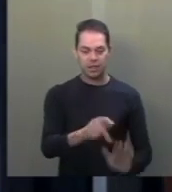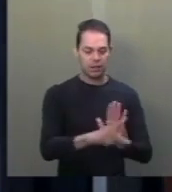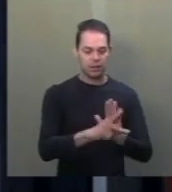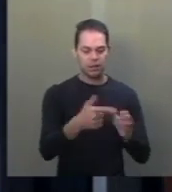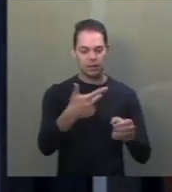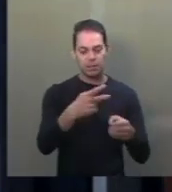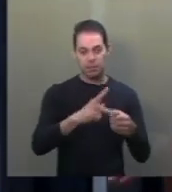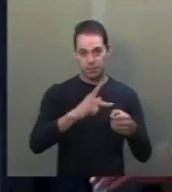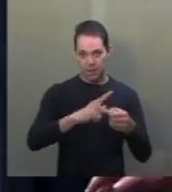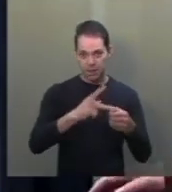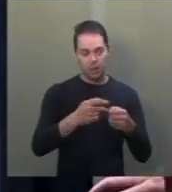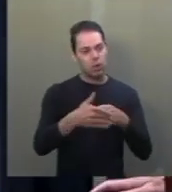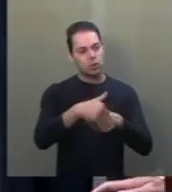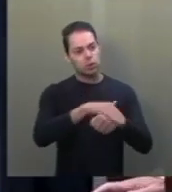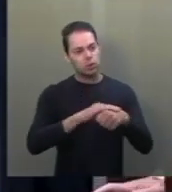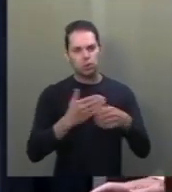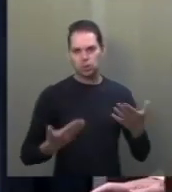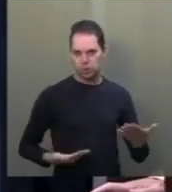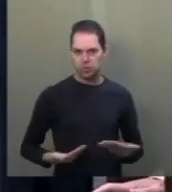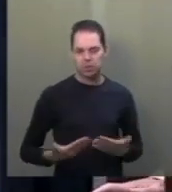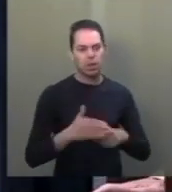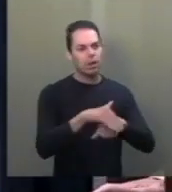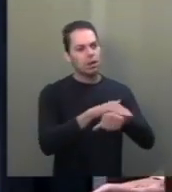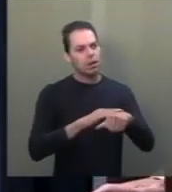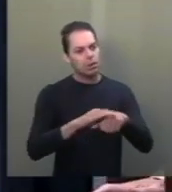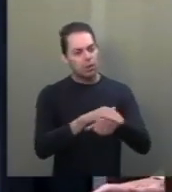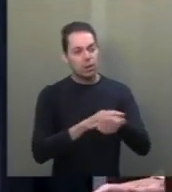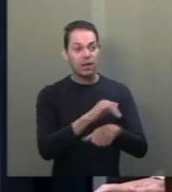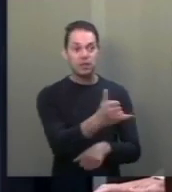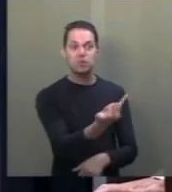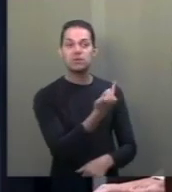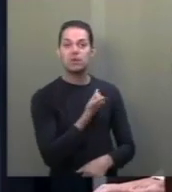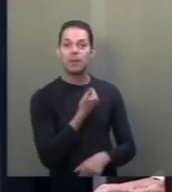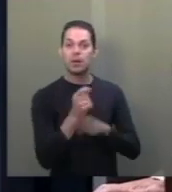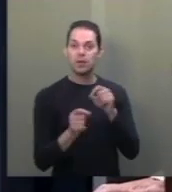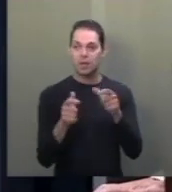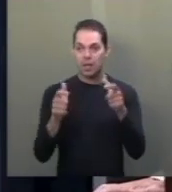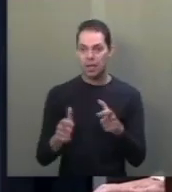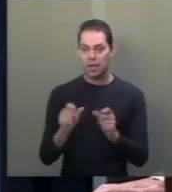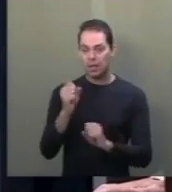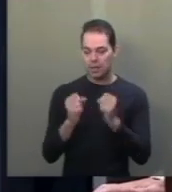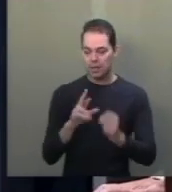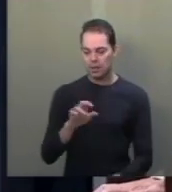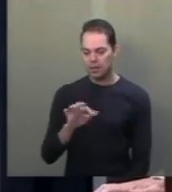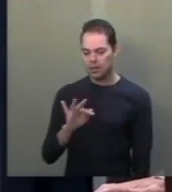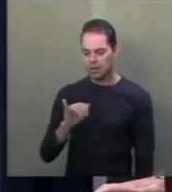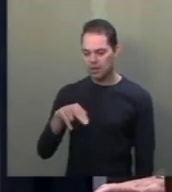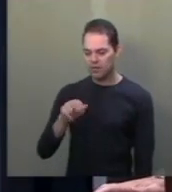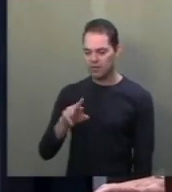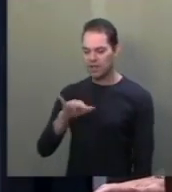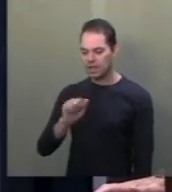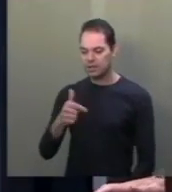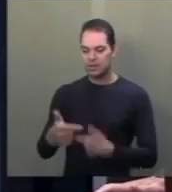E eles informaram, as nossas refinarias trabalham com apenas 50% da